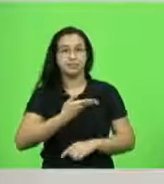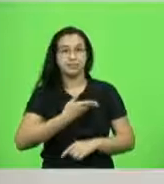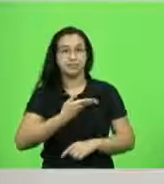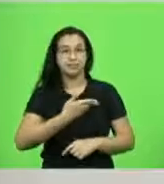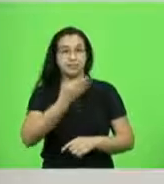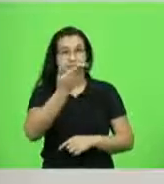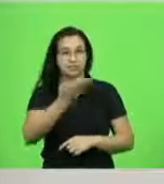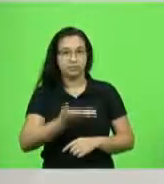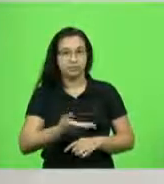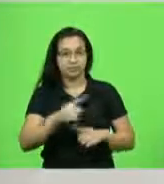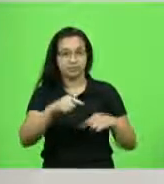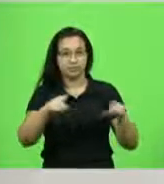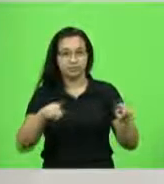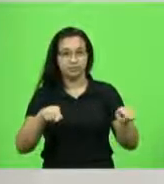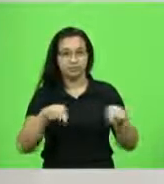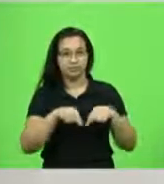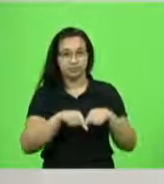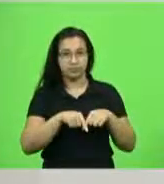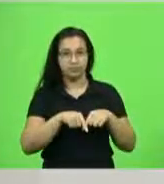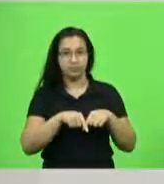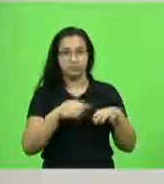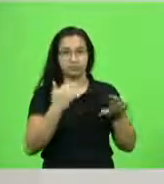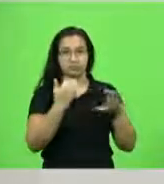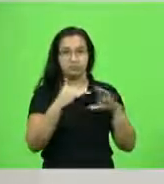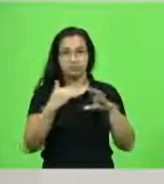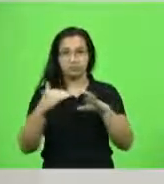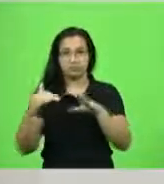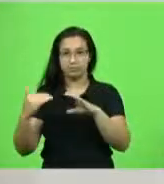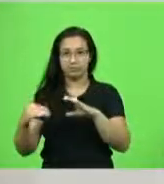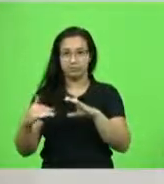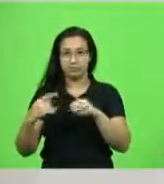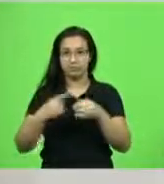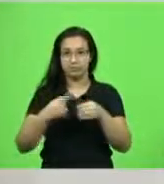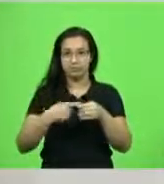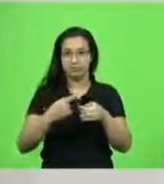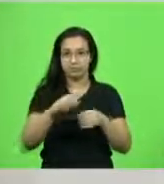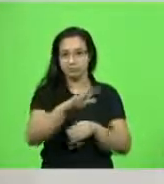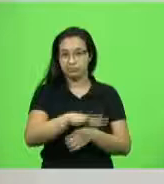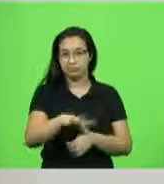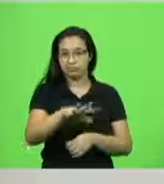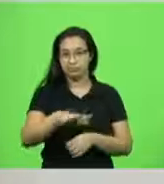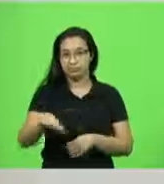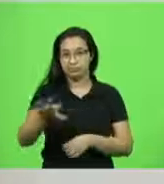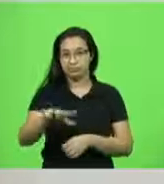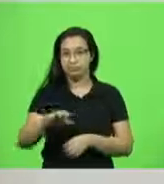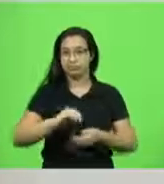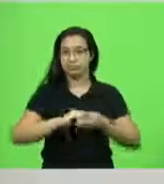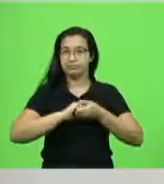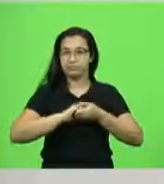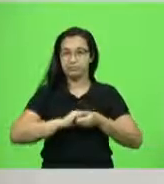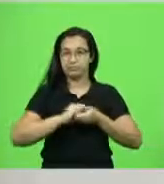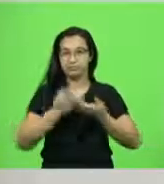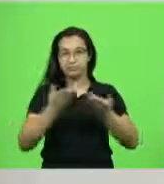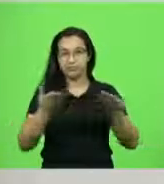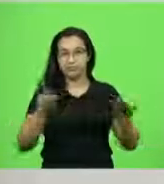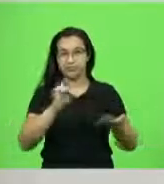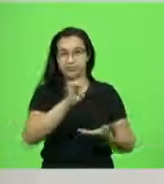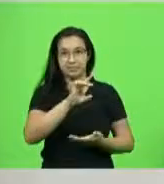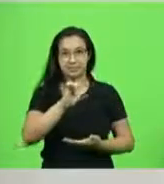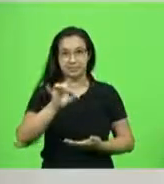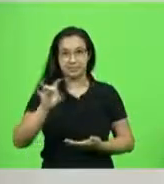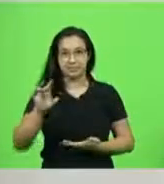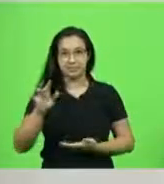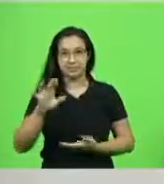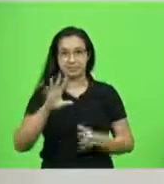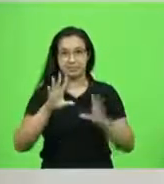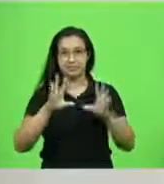escritórios, despachando na sua cidade, na sua região. Meu cumprimento a cada um e a todos.